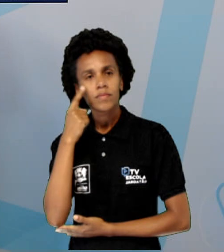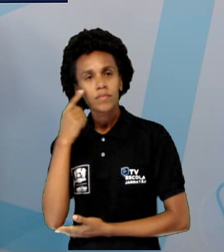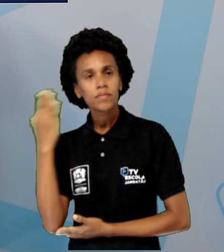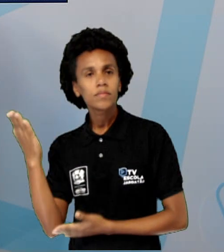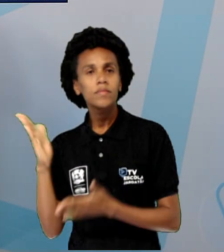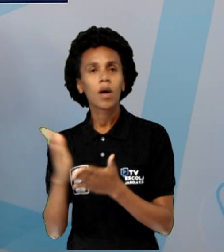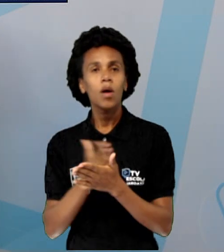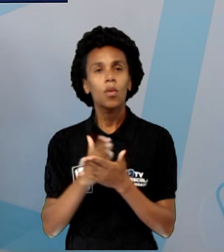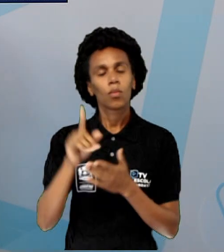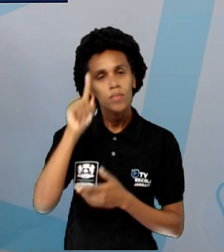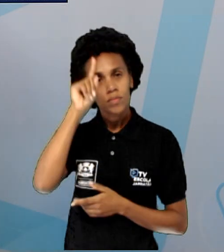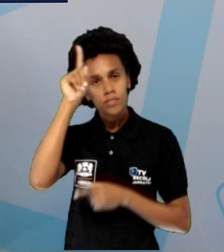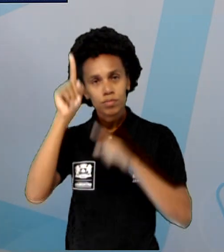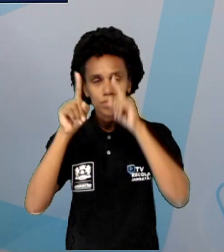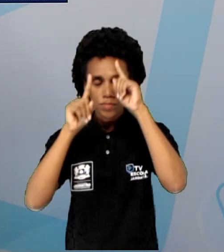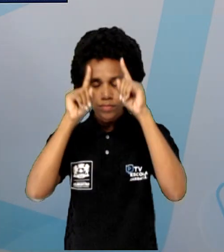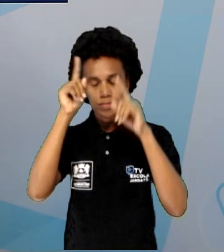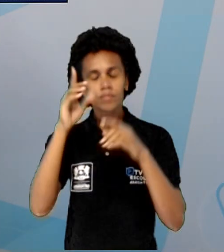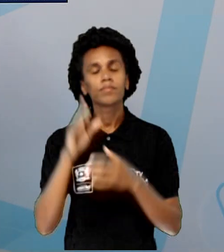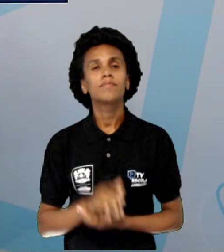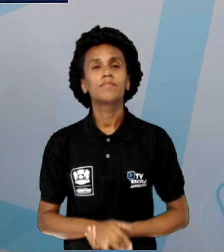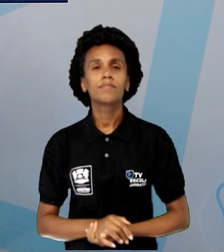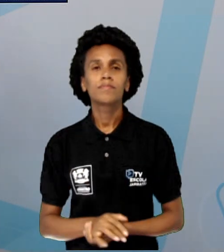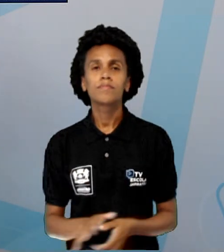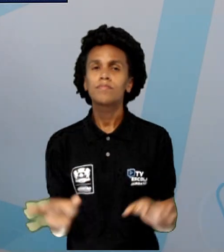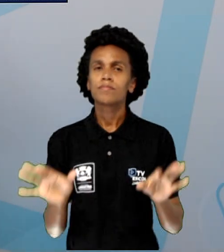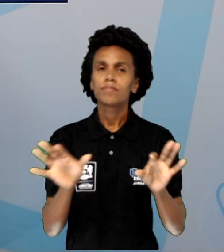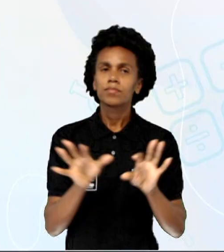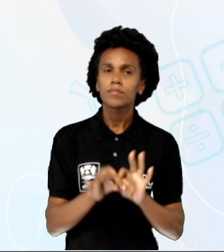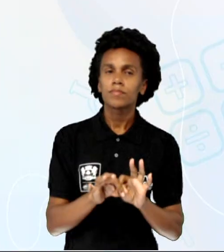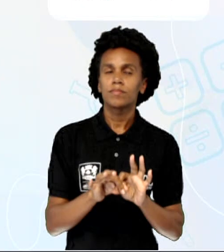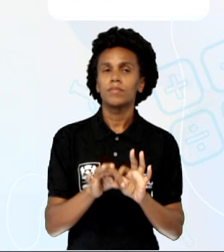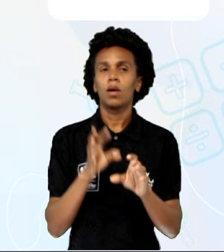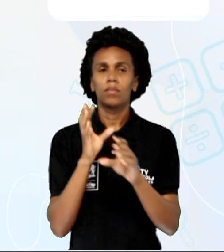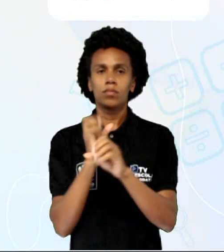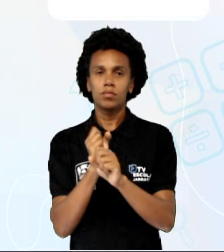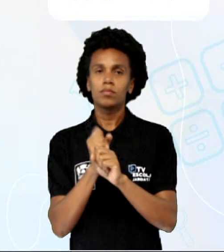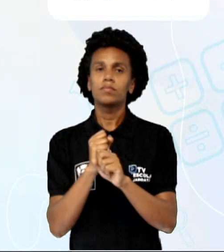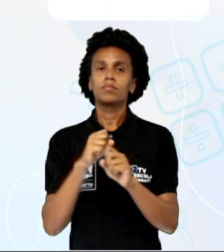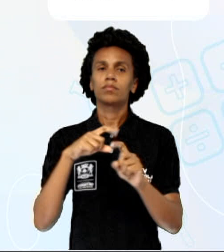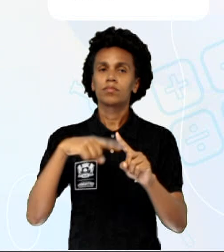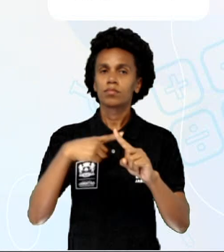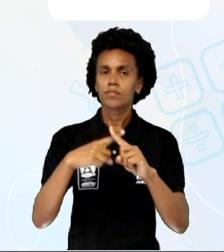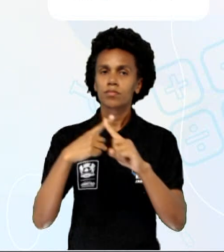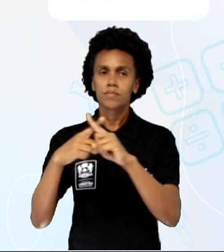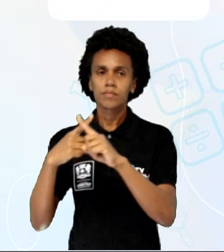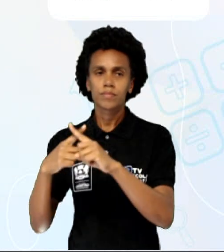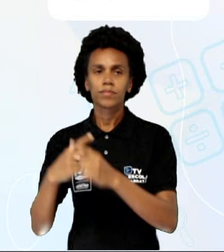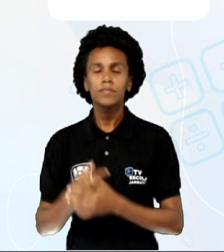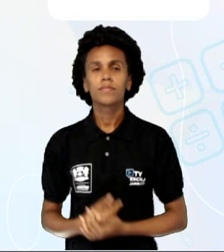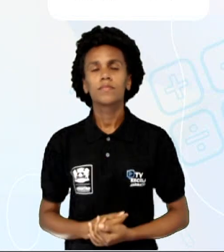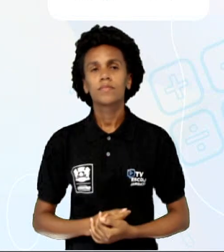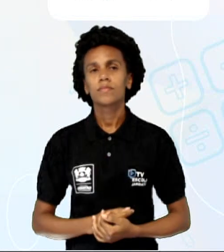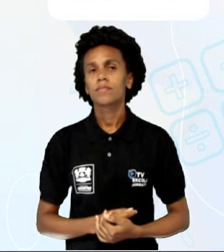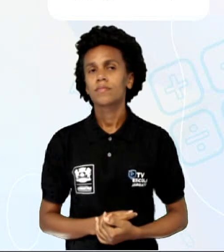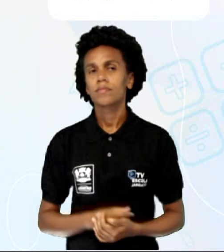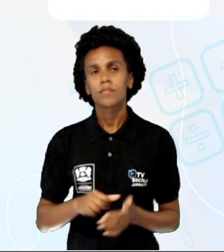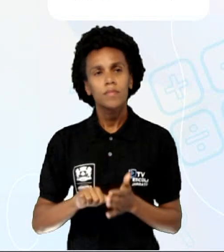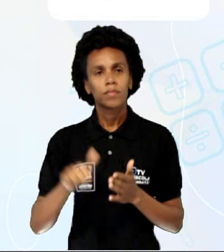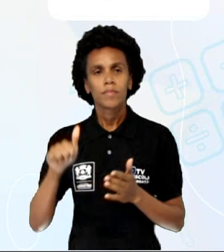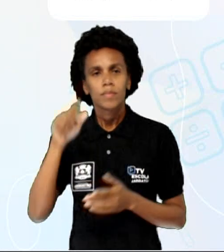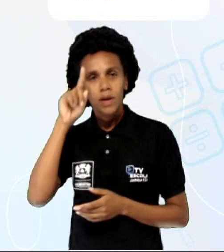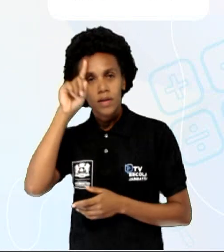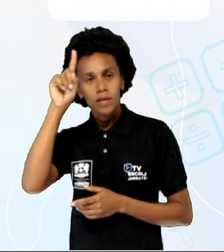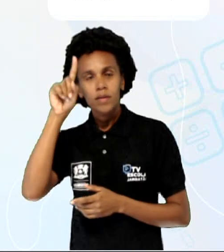algumas ideias que a gente pode associar a essa operação de multiplicação. A primeira delas, ó, é adicionar parcelas